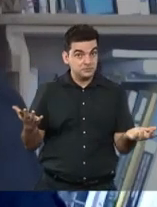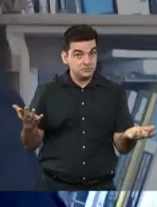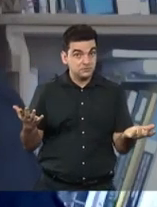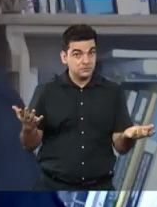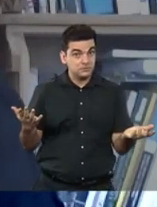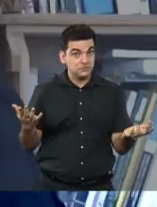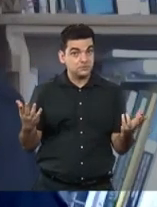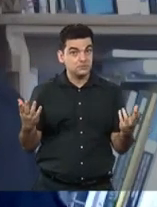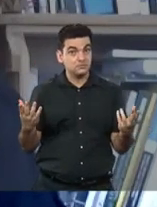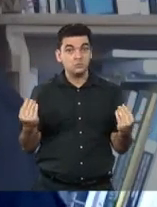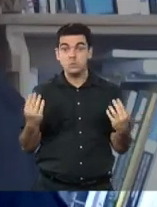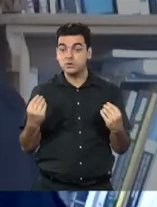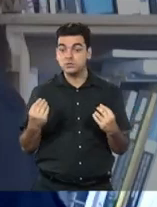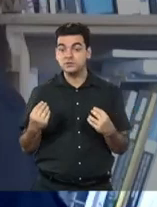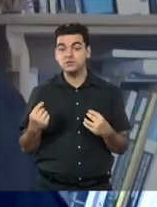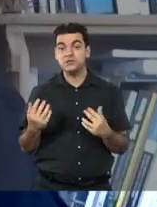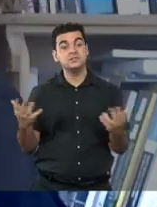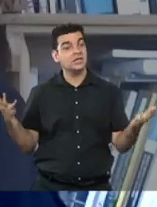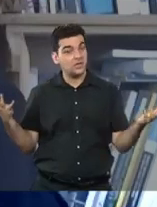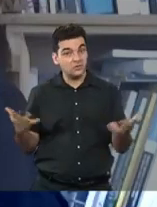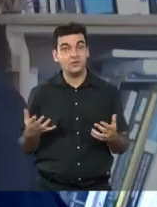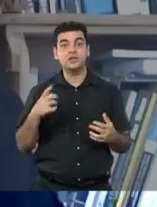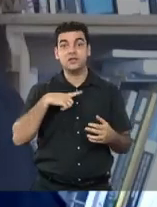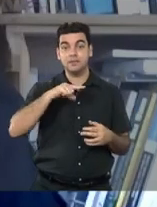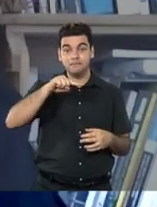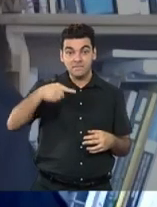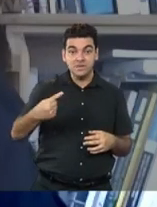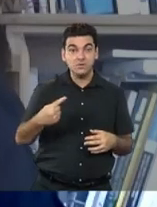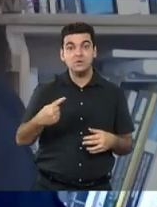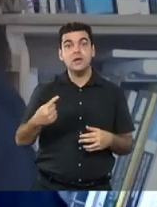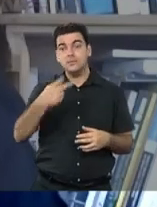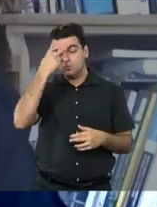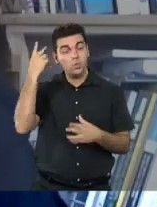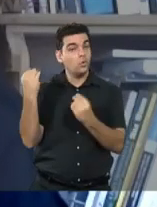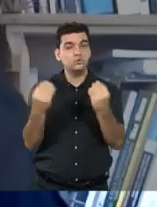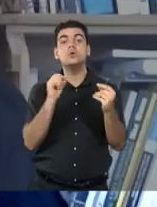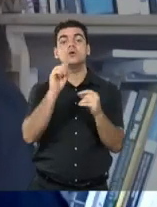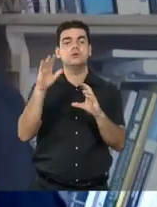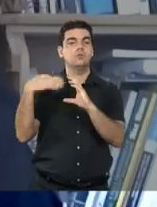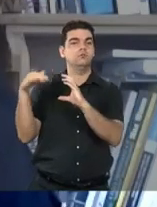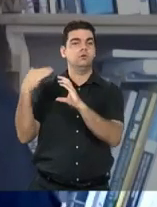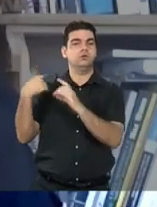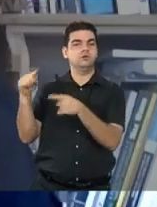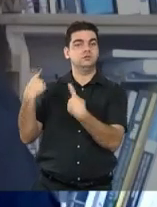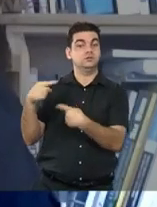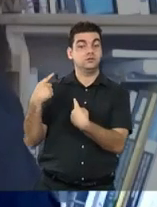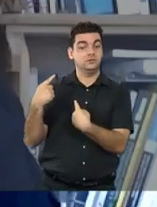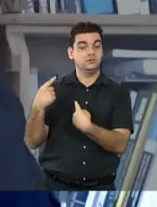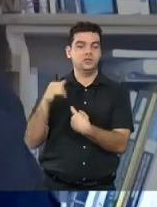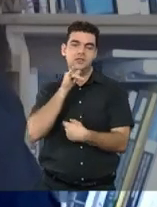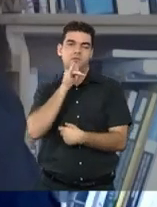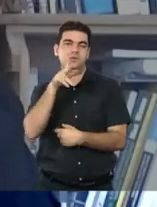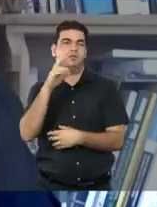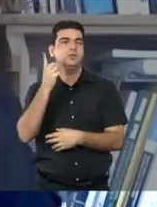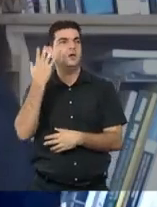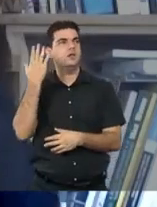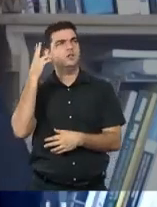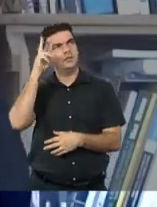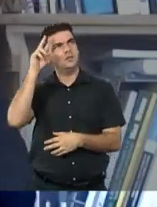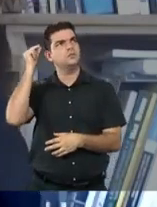499, são odiosas contra Se tiver mil lá agora, são 999 odiosas contra mim. Quando eu me candidatei ao Senado,